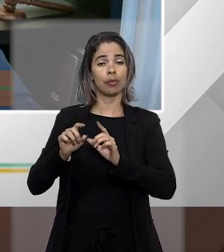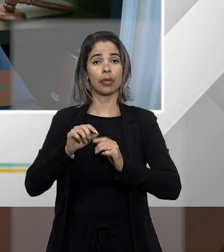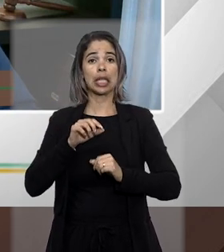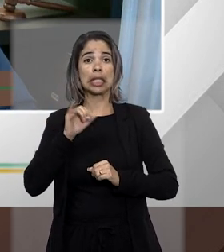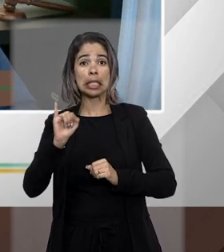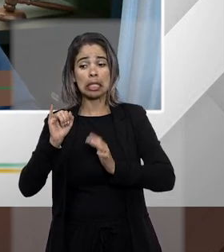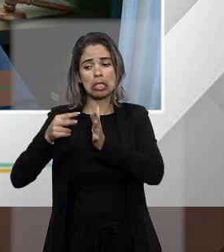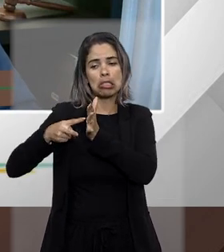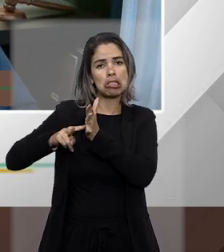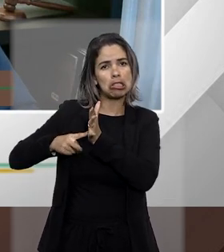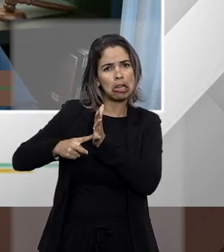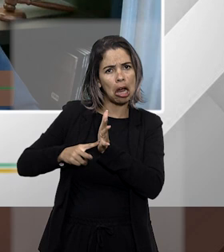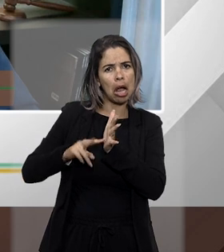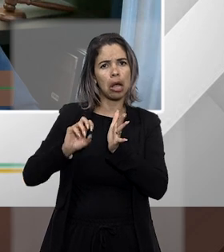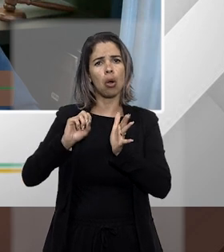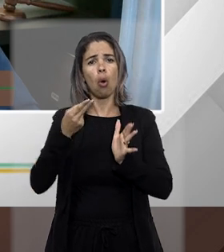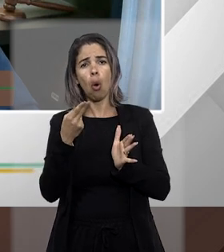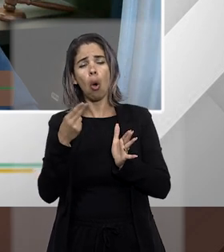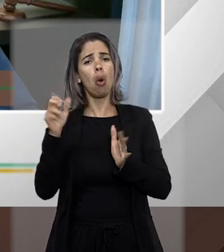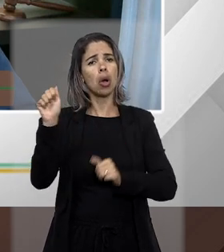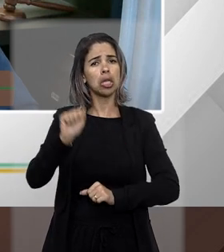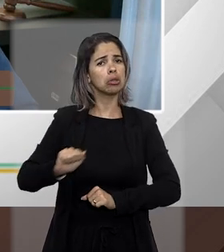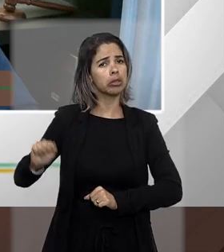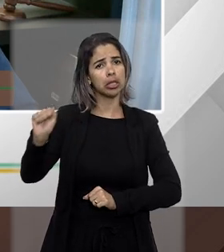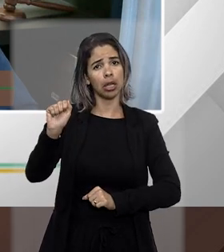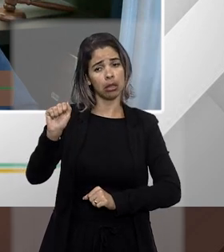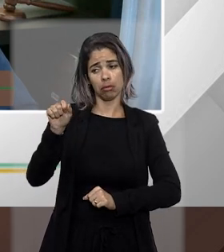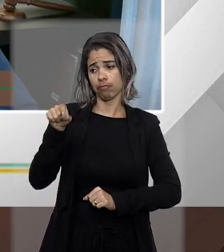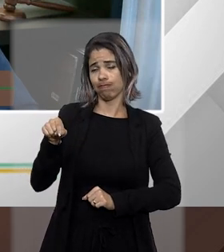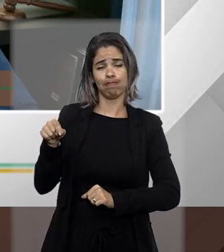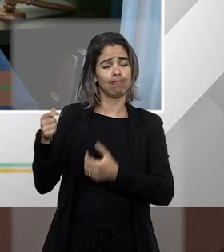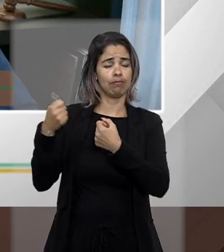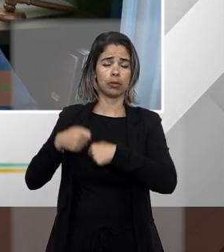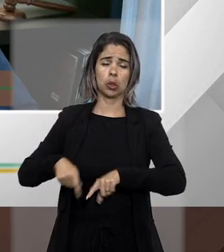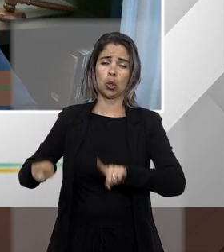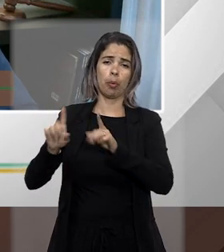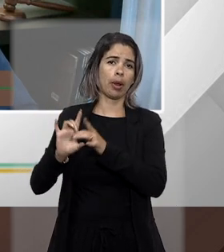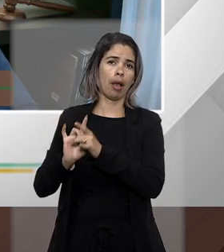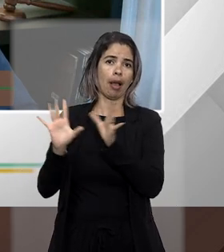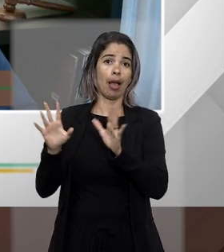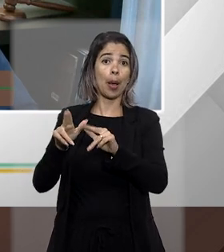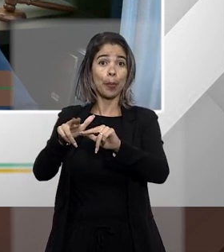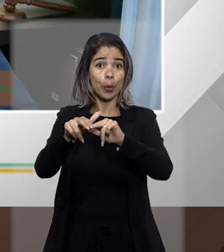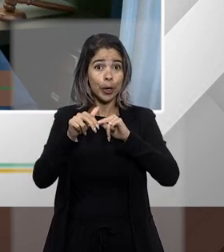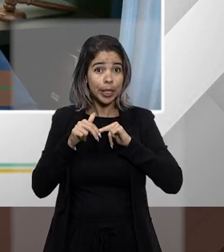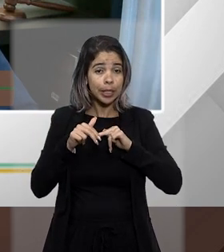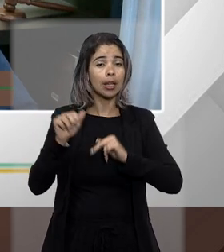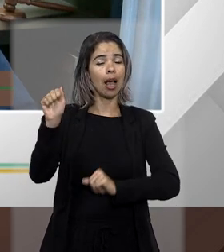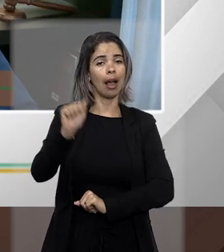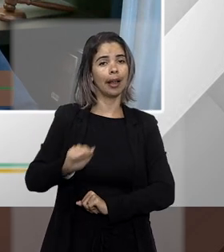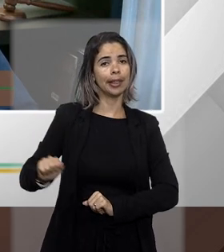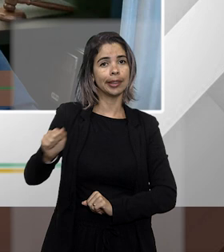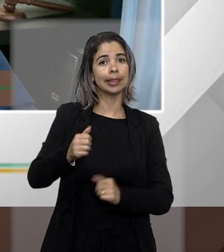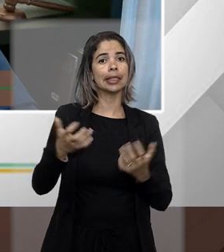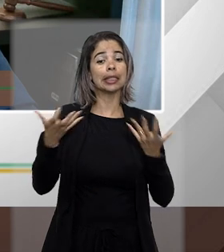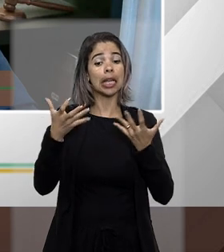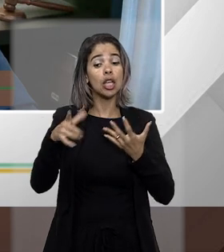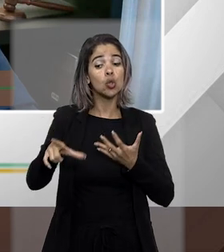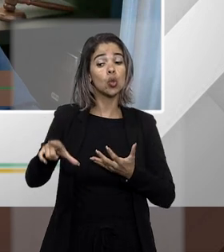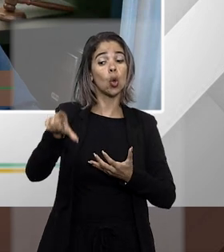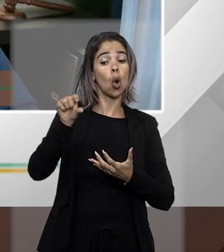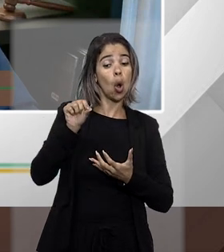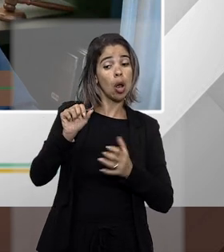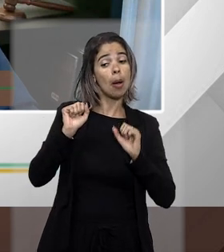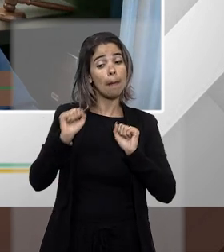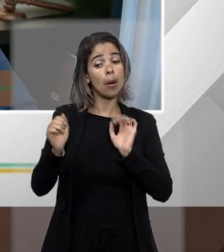de associações é por isso que as associações elas preferem elas optam quando elas podem propor um mandado de segurança coletivo